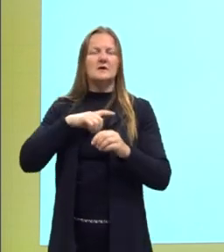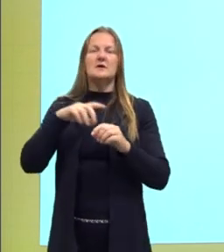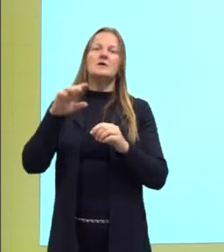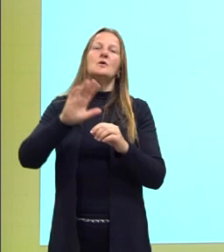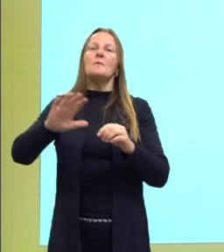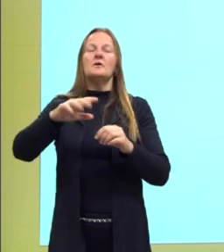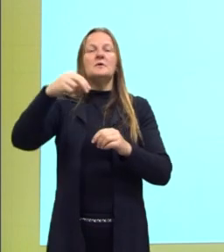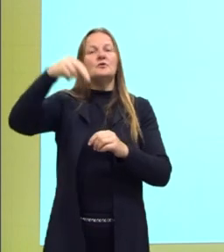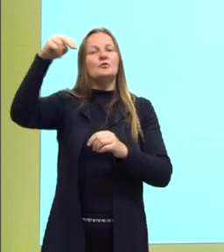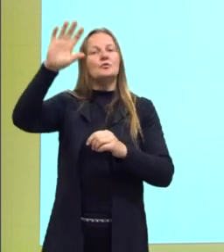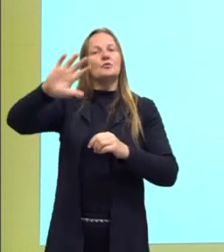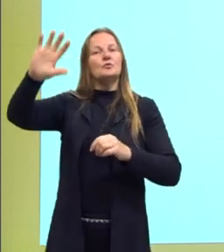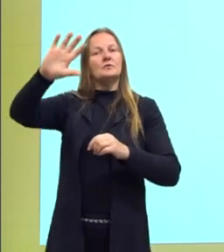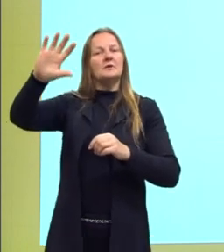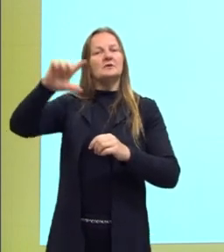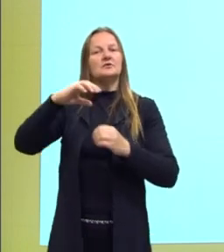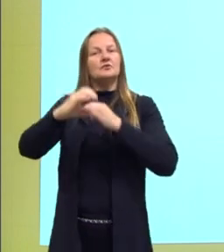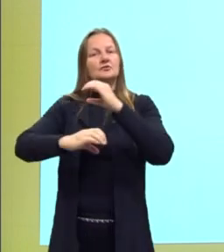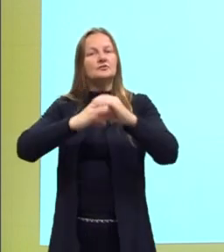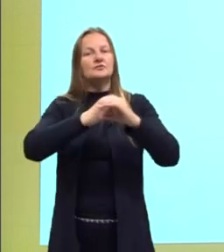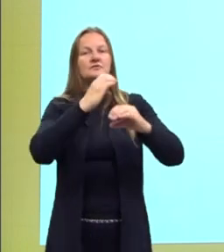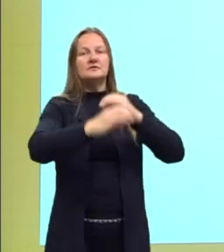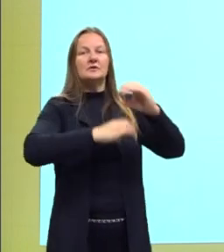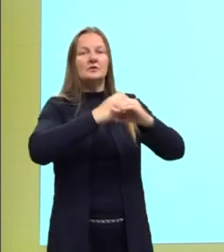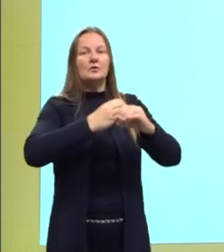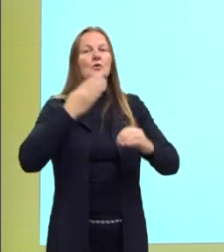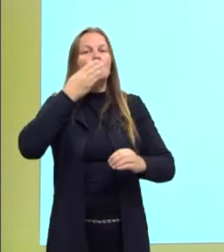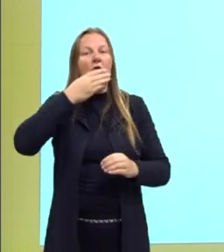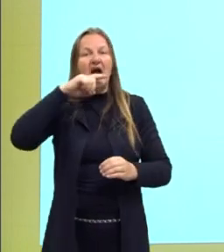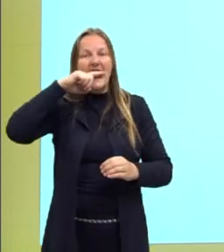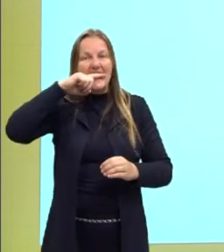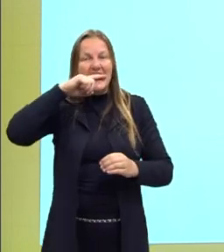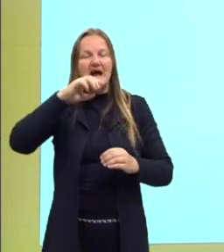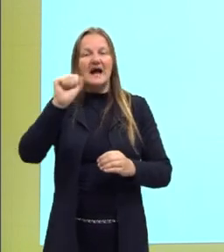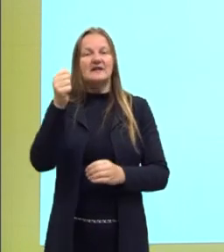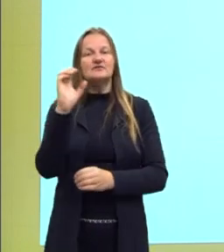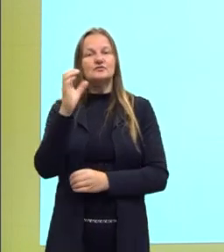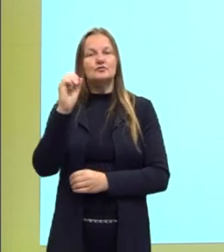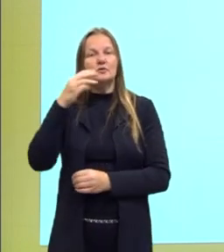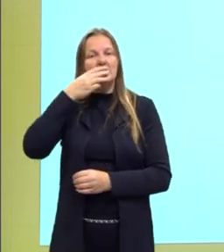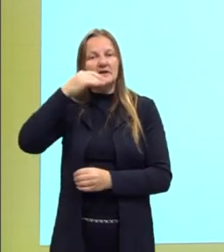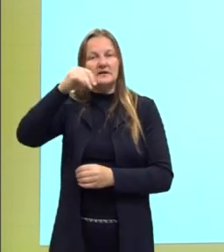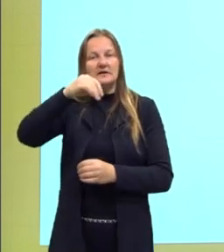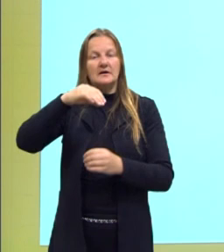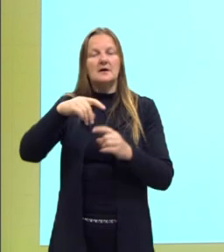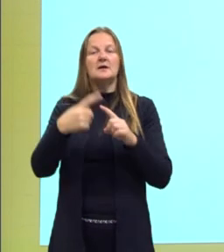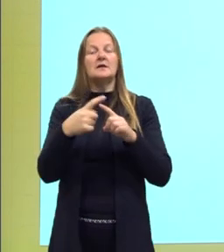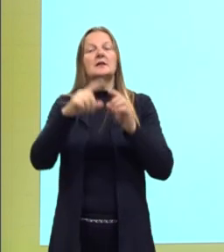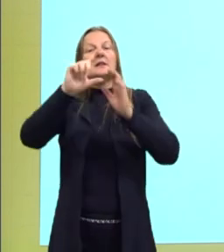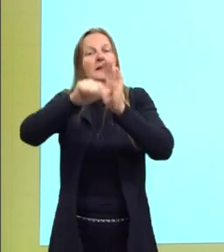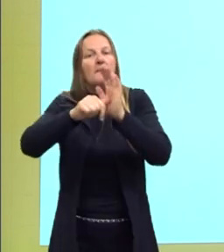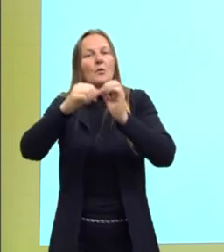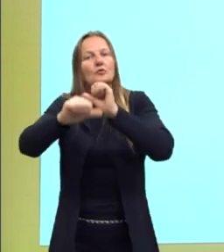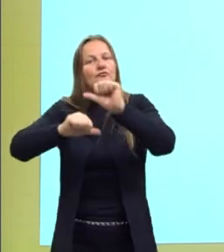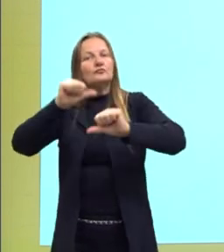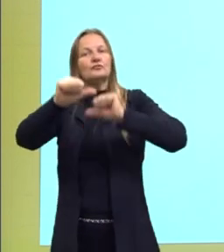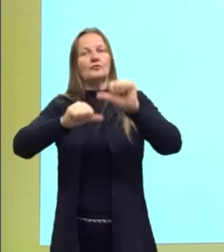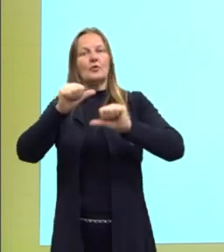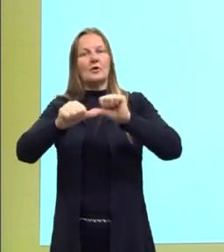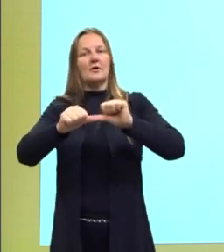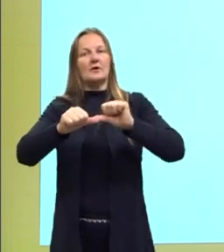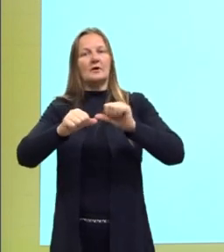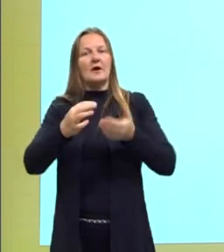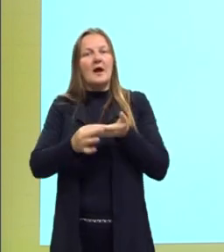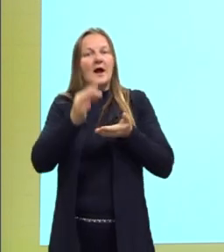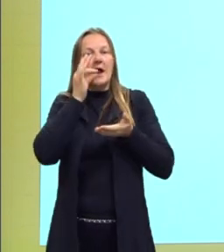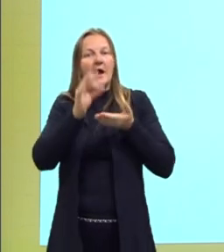ali o nordeste, com o ciclo açucareiro. Depois, nesse ciclo do café, vai ser mais o sudeste que